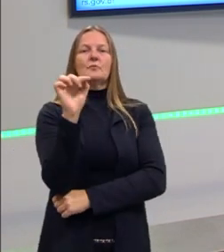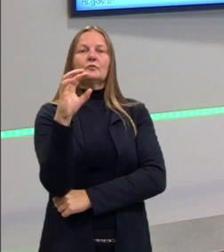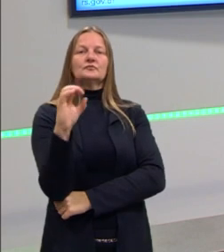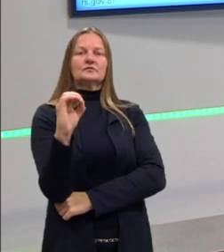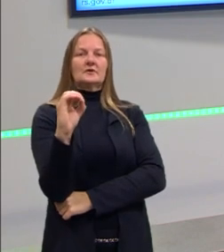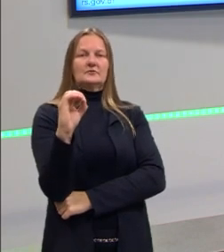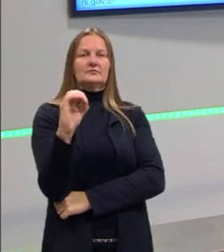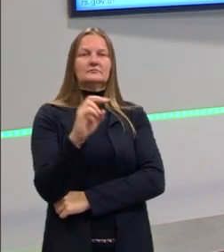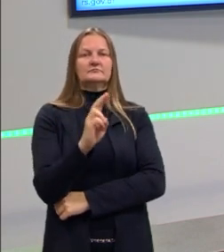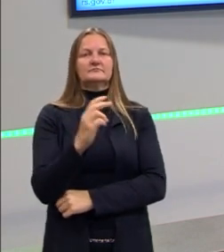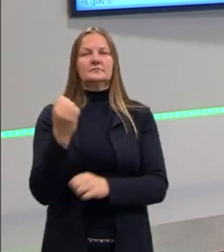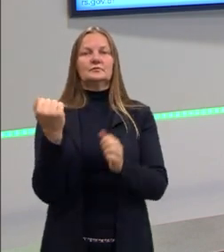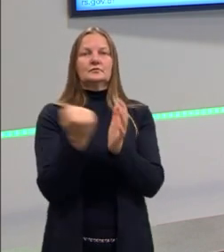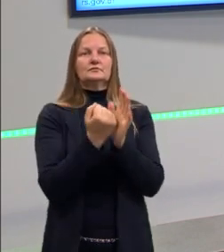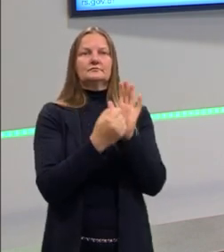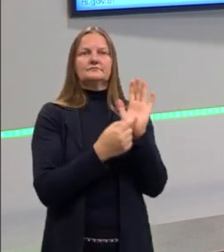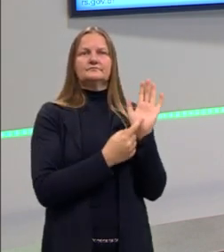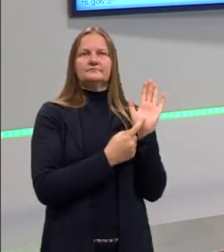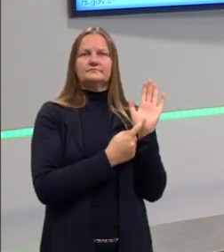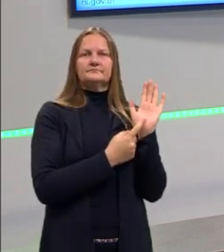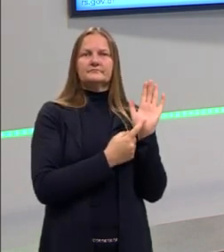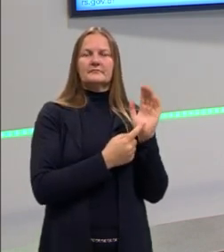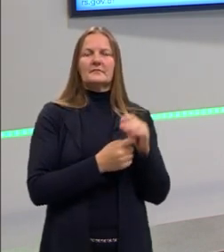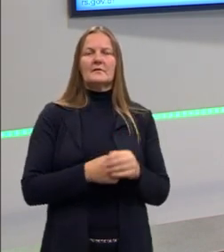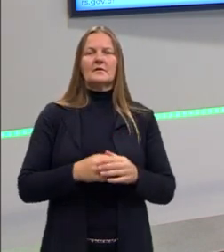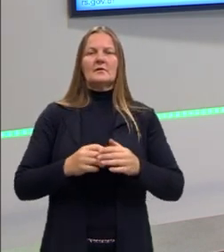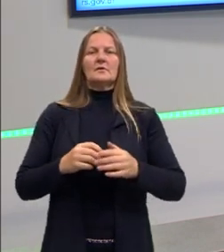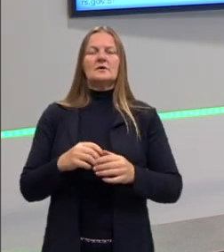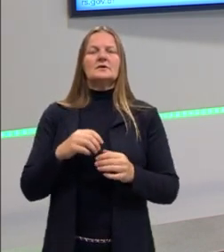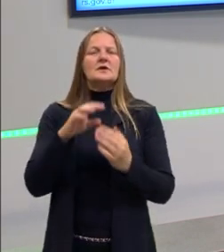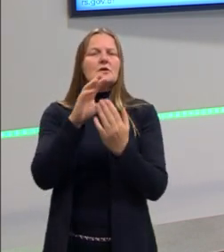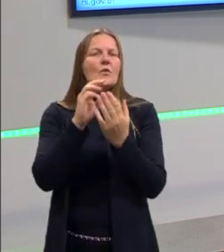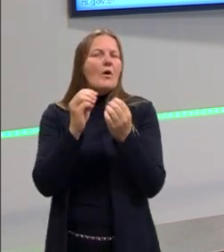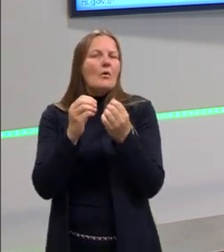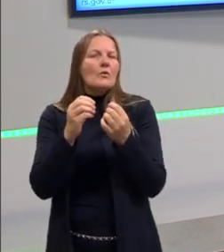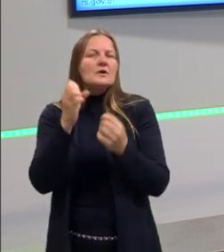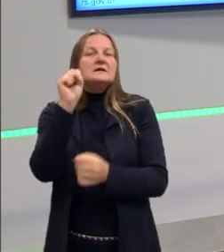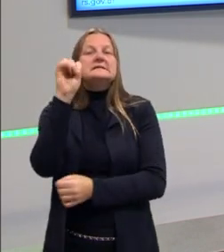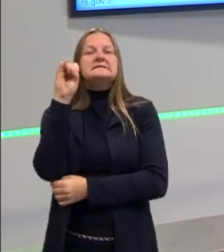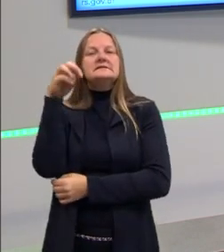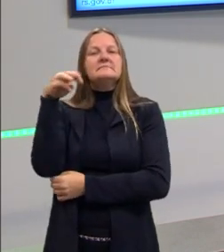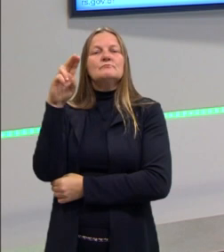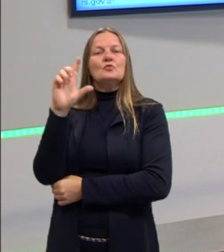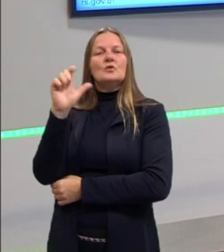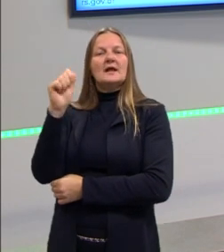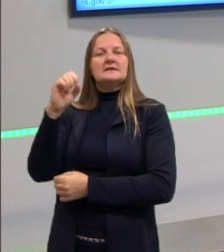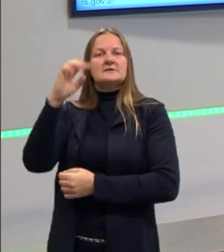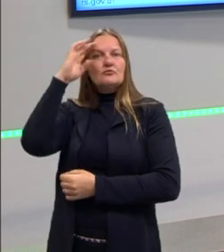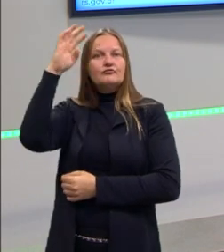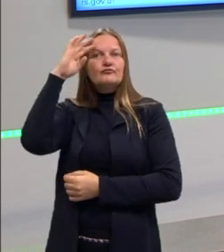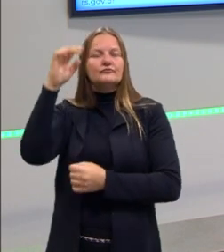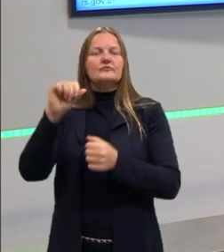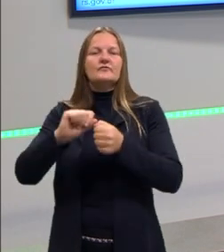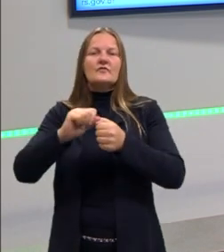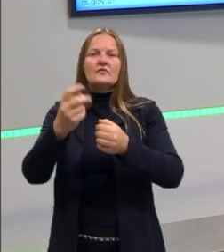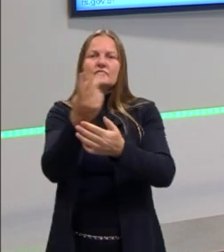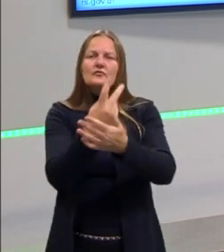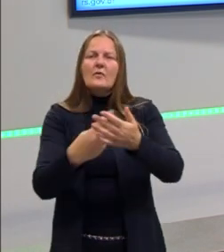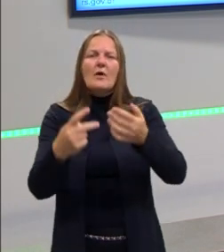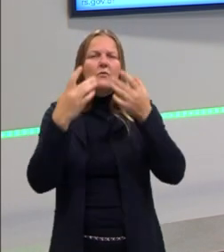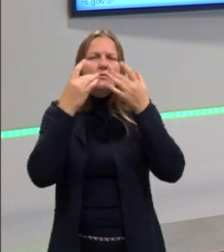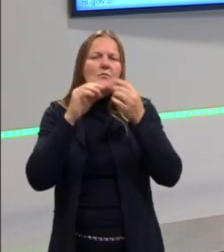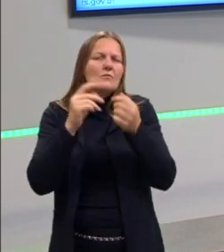chama, tá, gurizada? Ali, tu tem robô, tu tem essa simulação, né? Então, tu tem toda uma cadeia relacionada